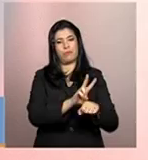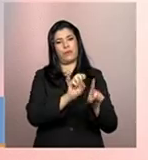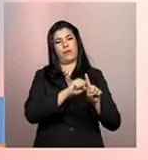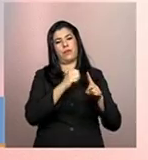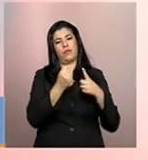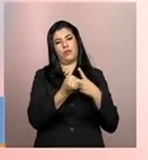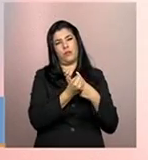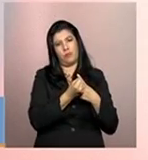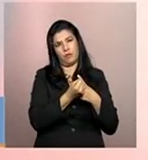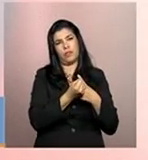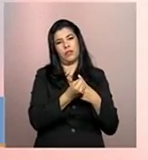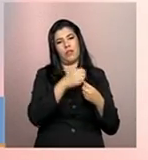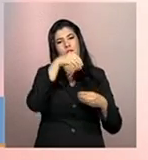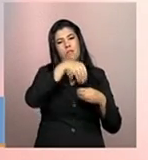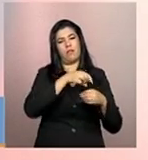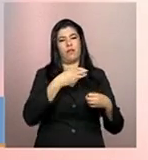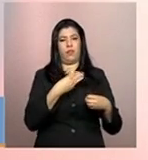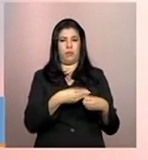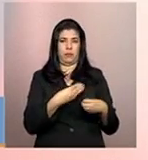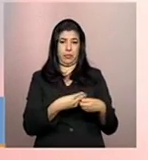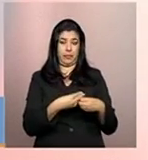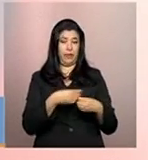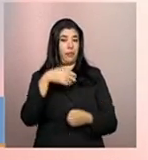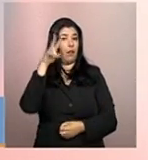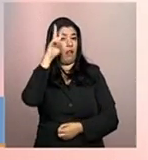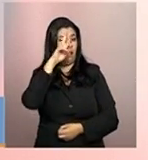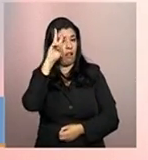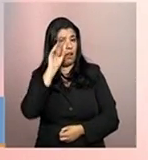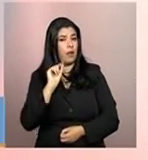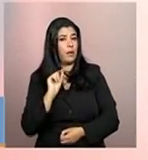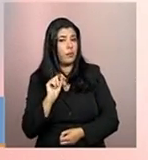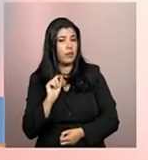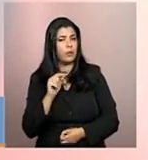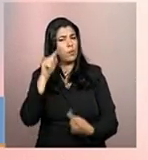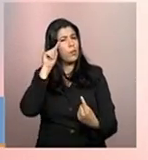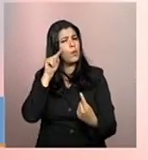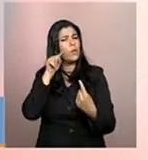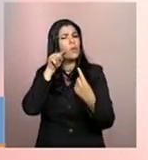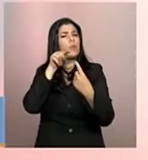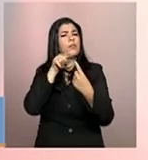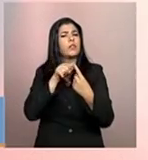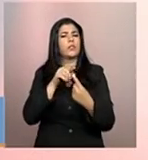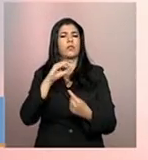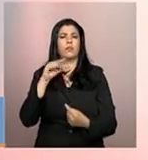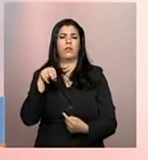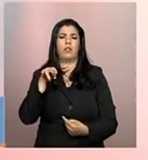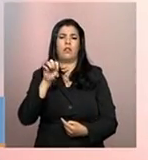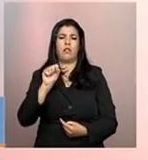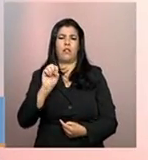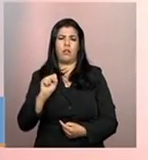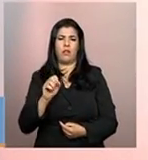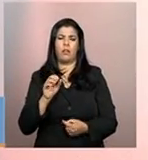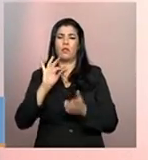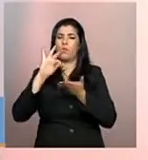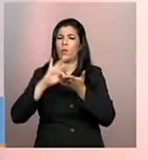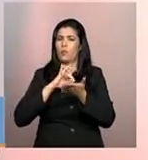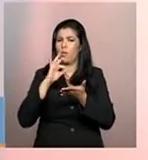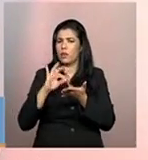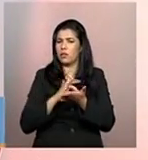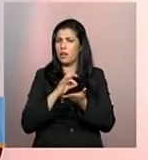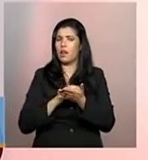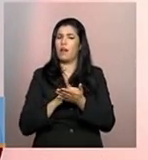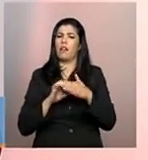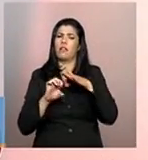no âmbito daquele município. Lembrando que é um dos objetivos do CNEAS, o Cadastro Nacional das Entidades de Assistência